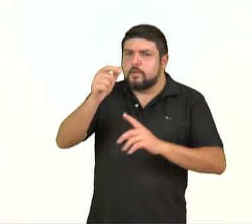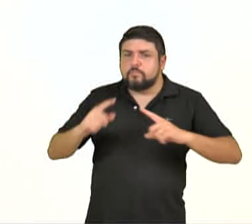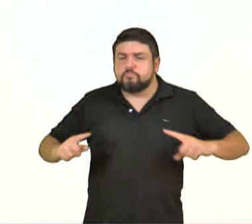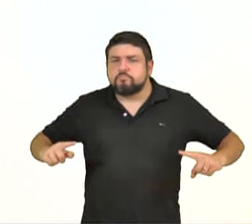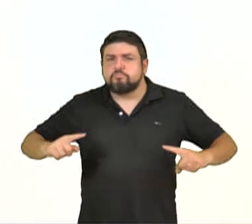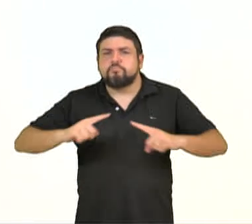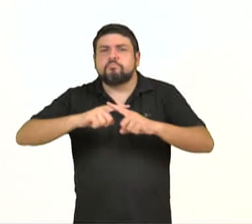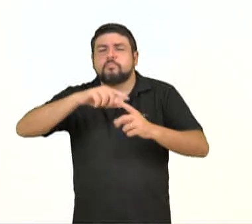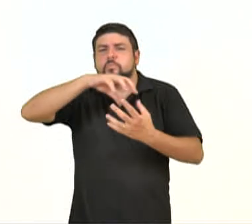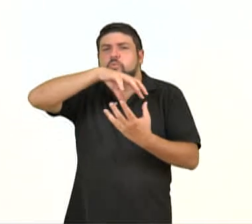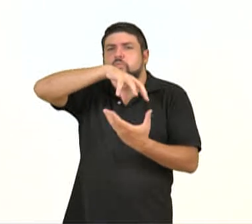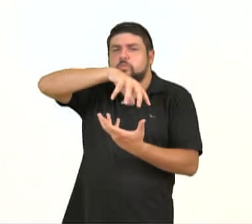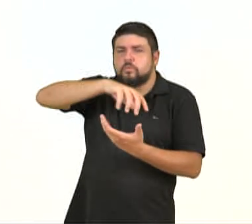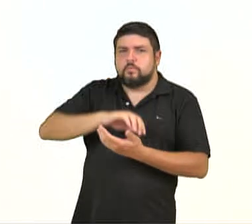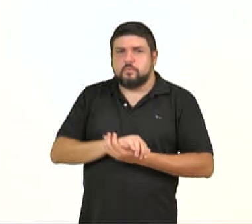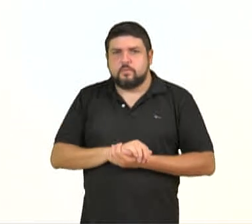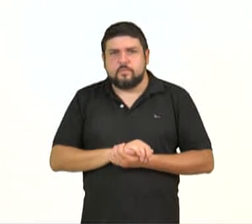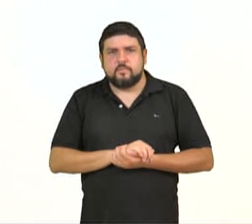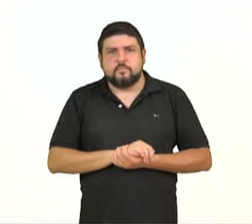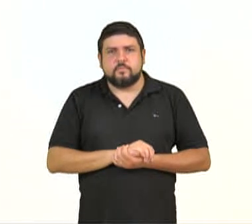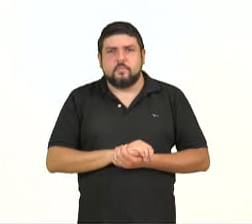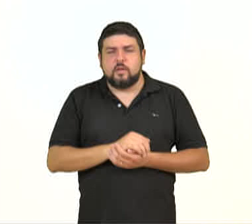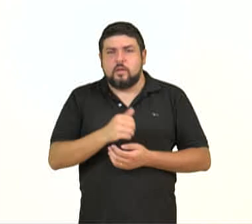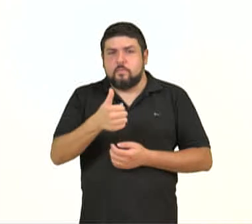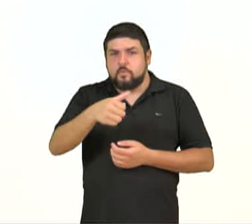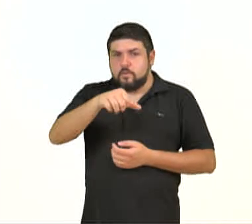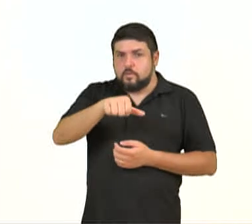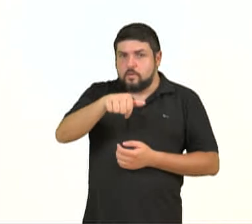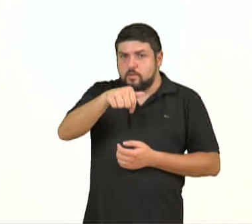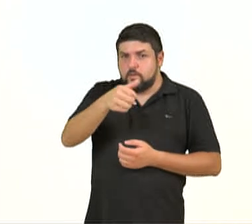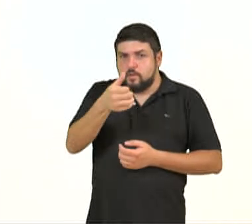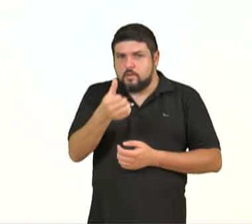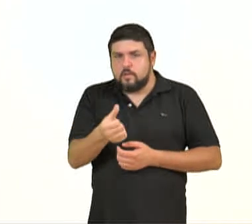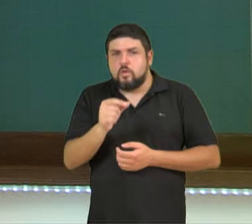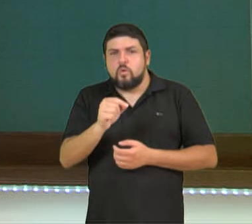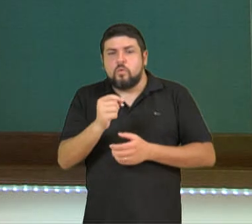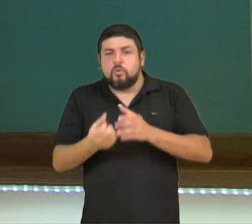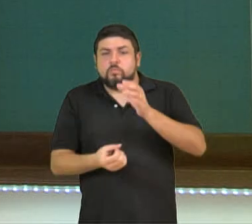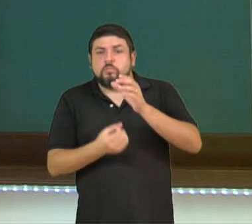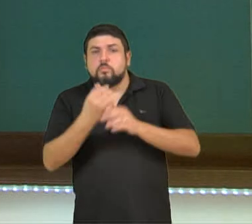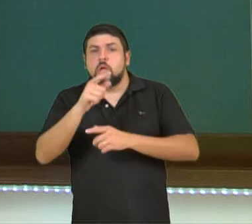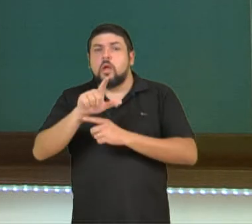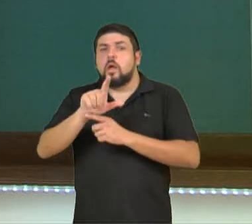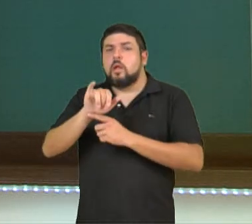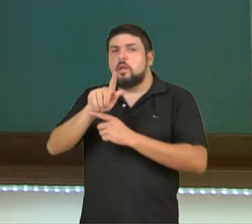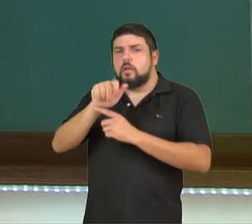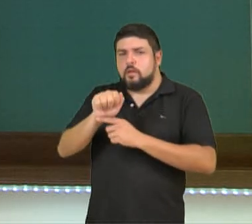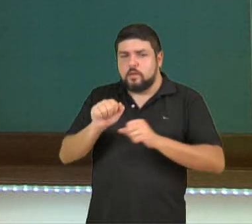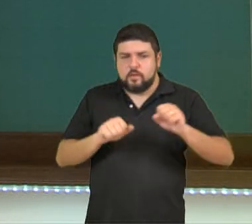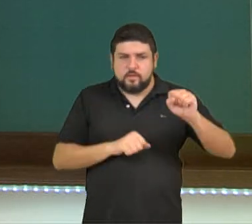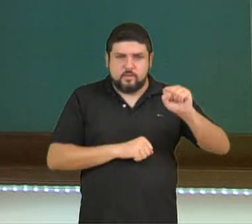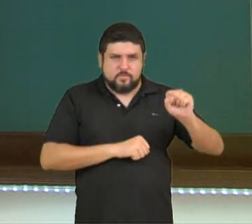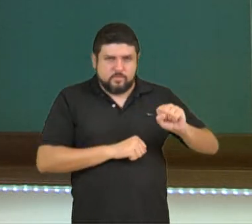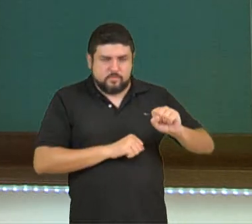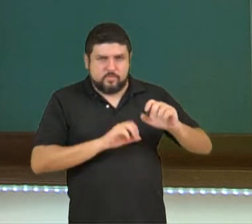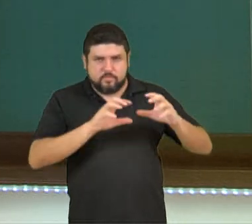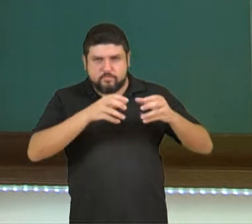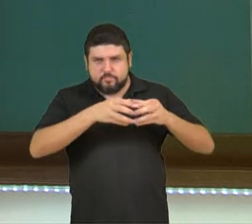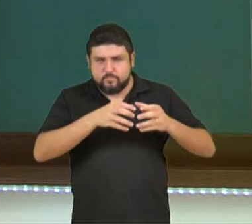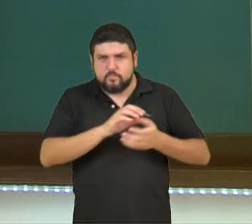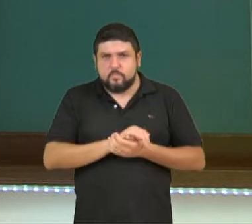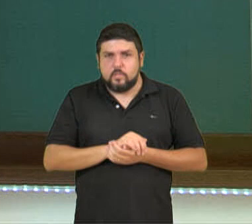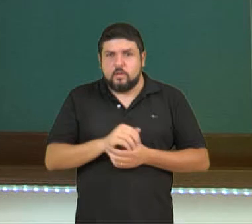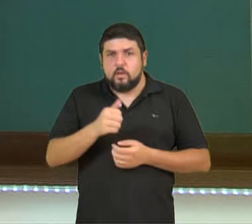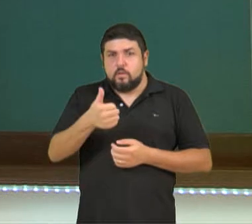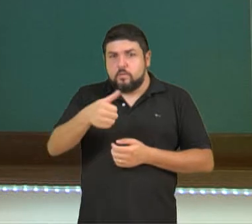internacional. Em 1976 surgiu a liga de softball, em 1996 ele